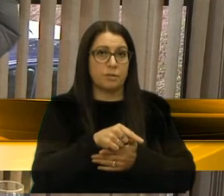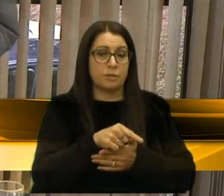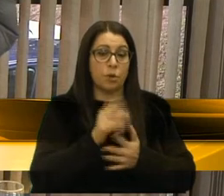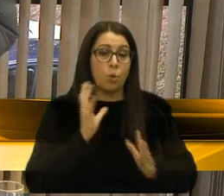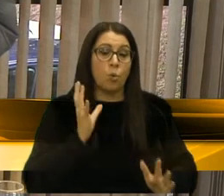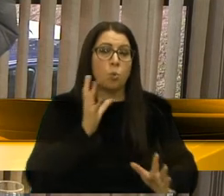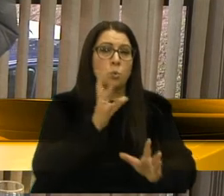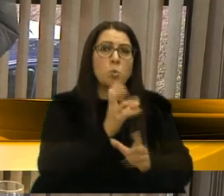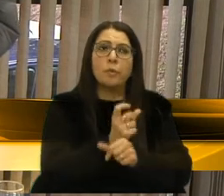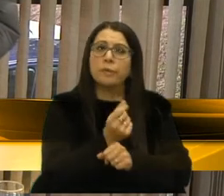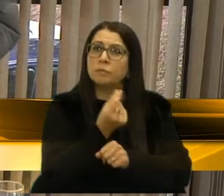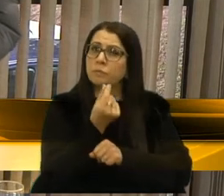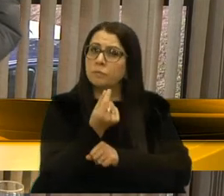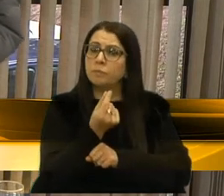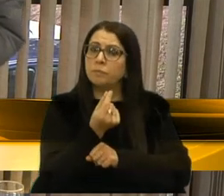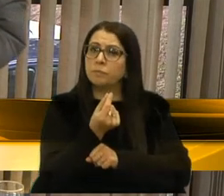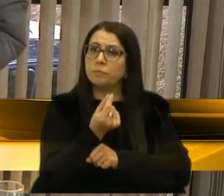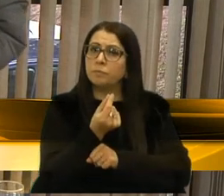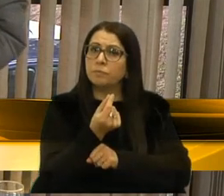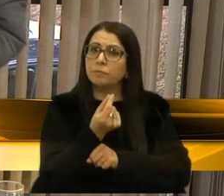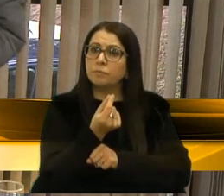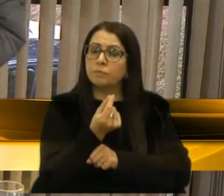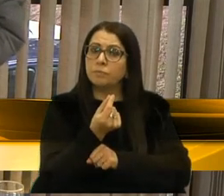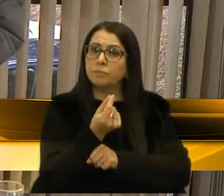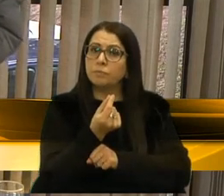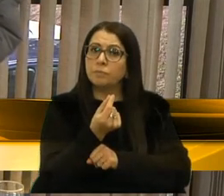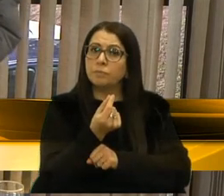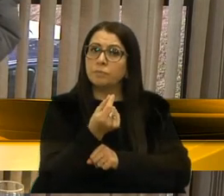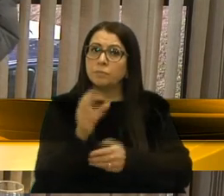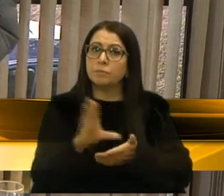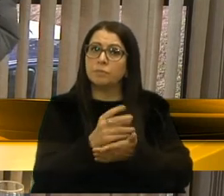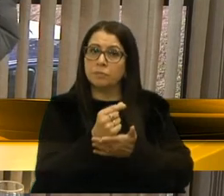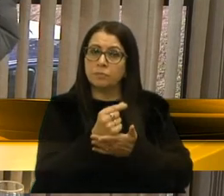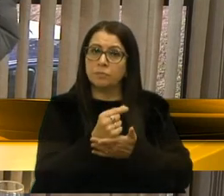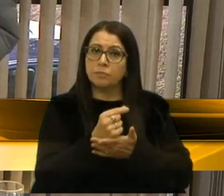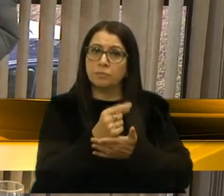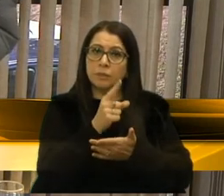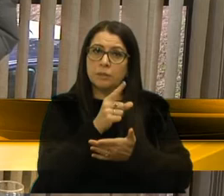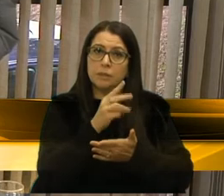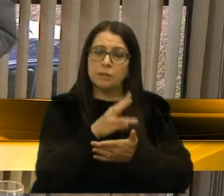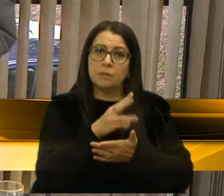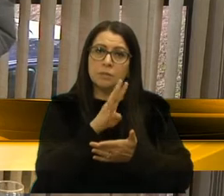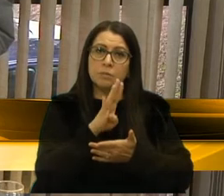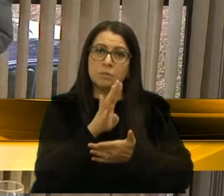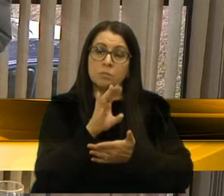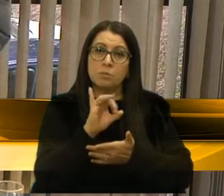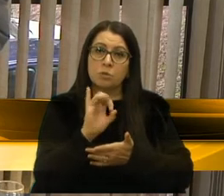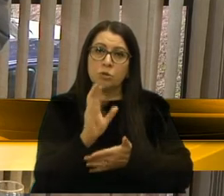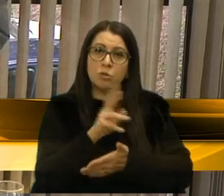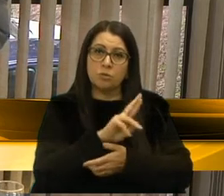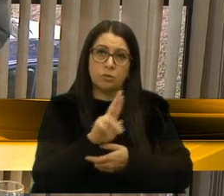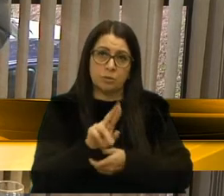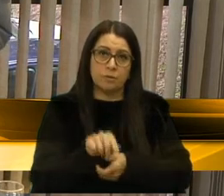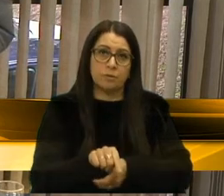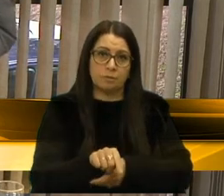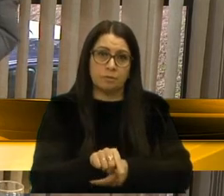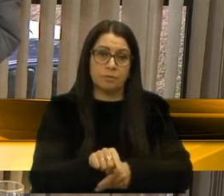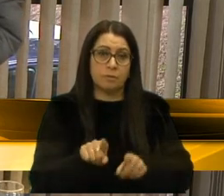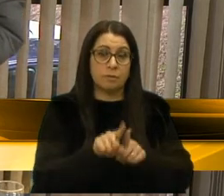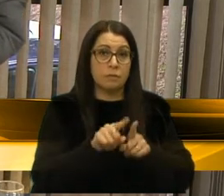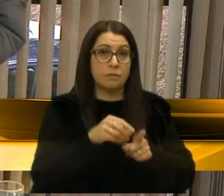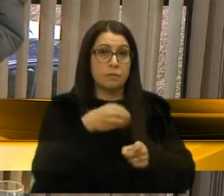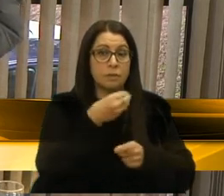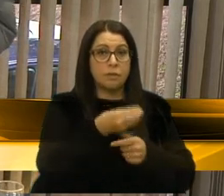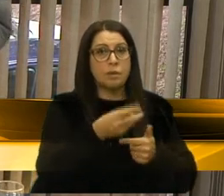total, o montante vão ser, do montante dos recursos financeiros, serão 13 bilhões e 800 milhões de reais e serão